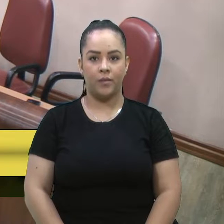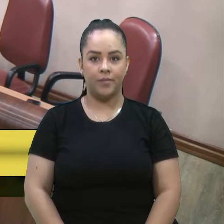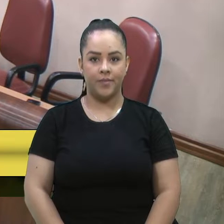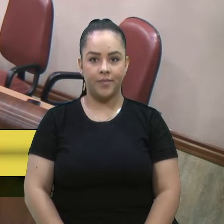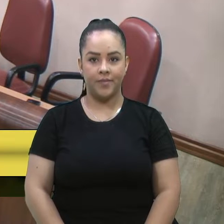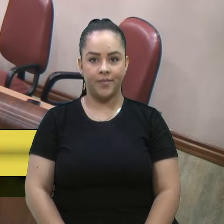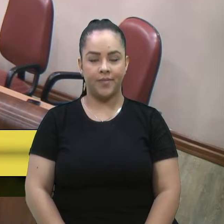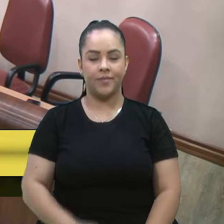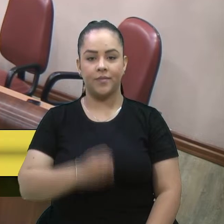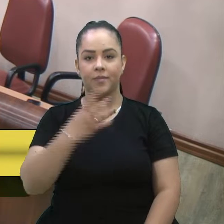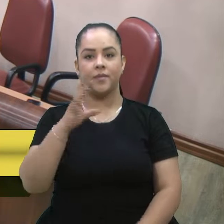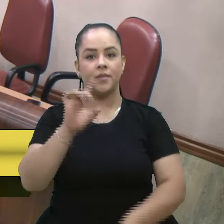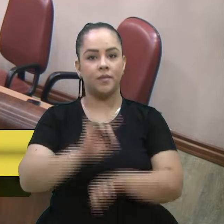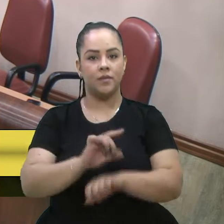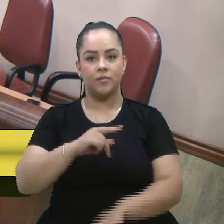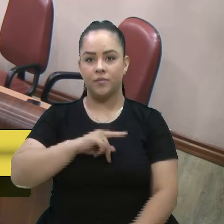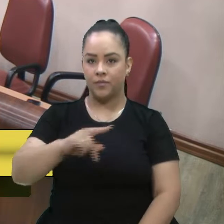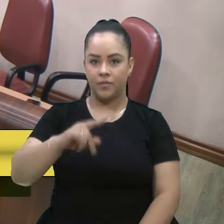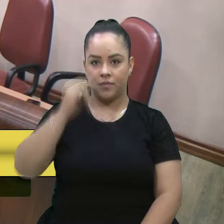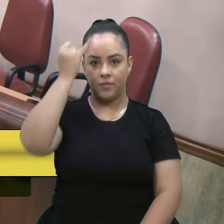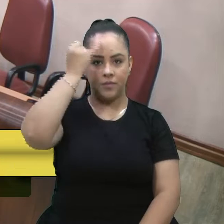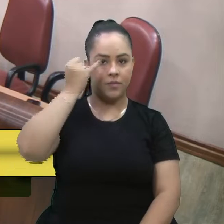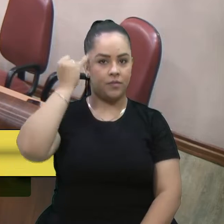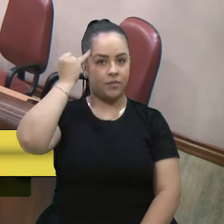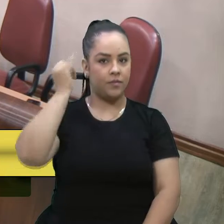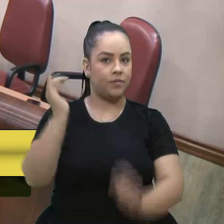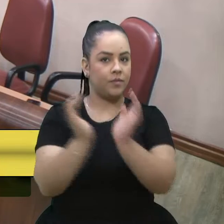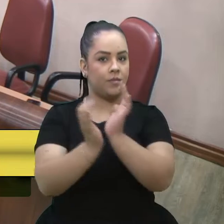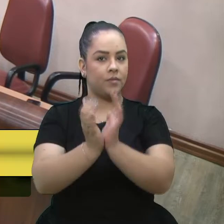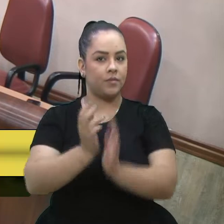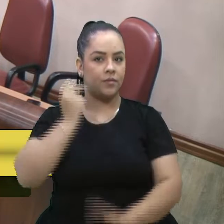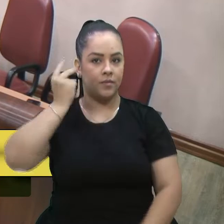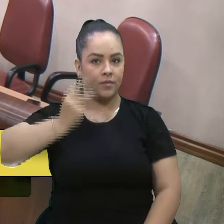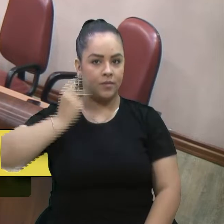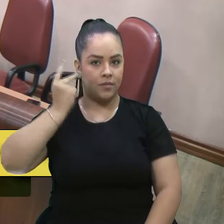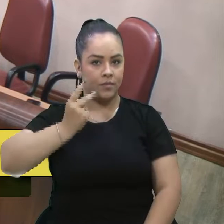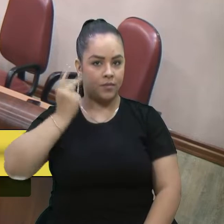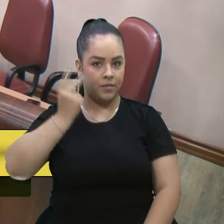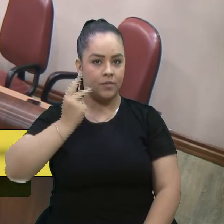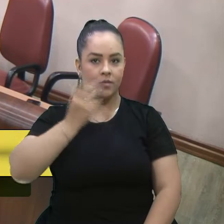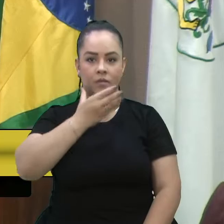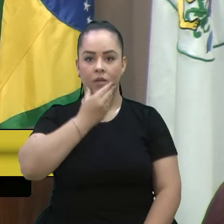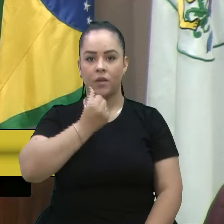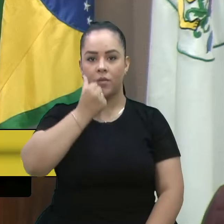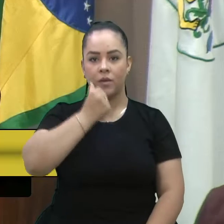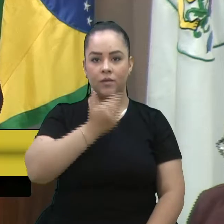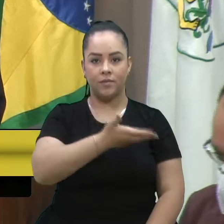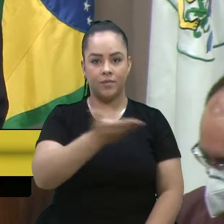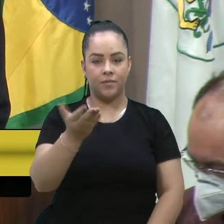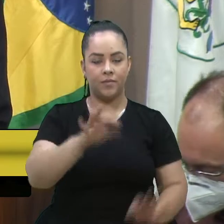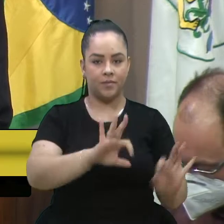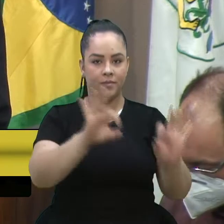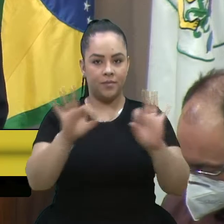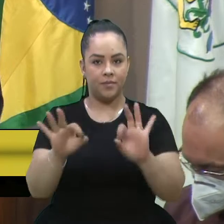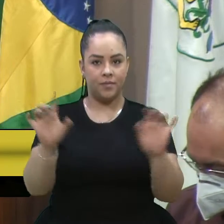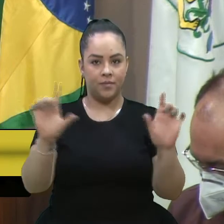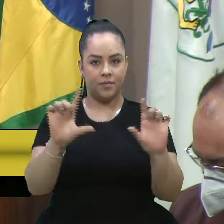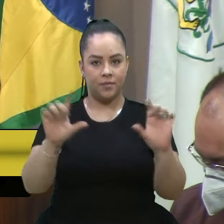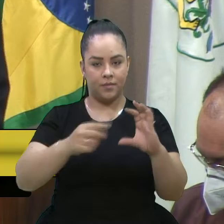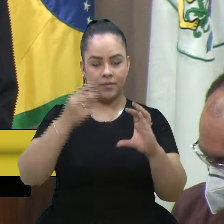Muito bom dia, presidente D'Ambrosa, demais colegas vereadores, vereadoras e você que está nos prestigiando pela TV Câmara.